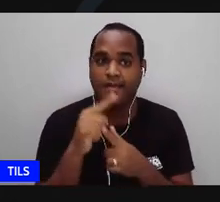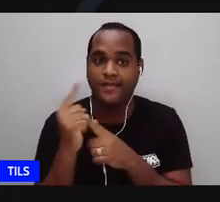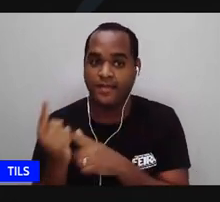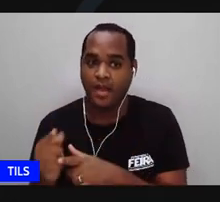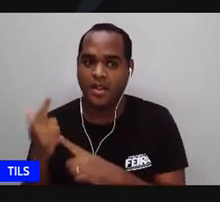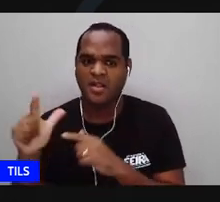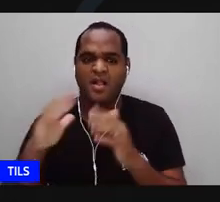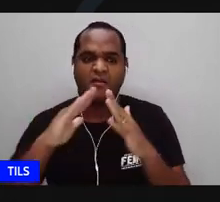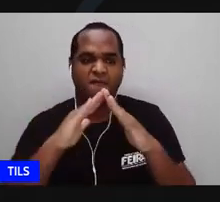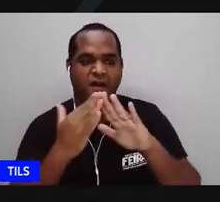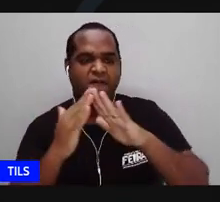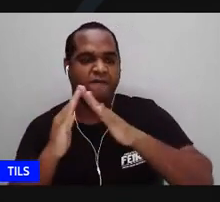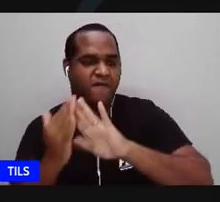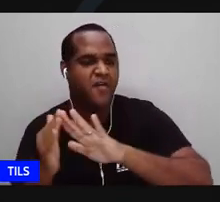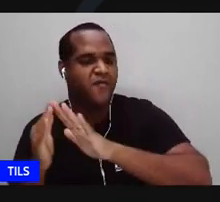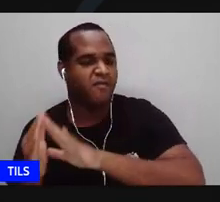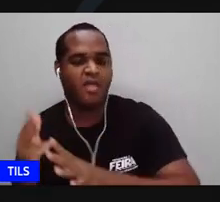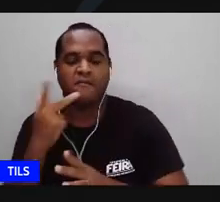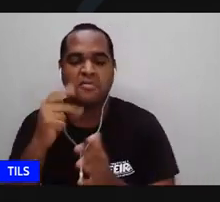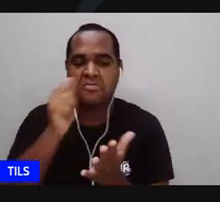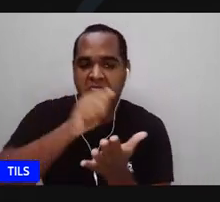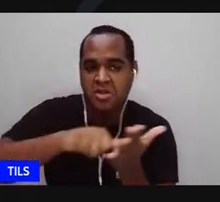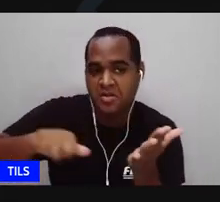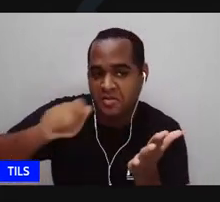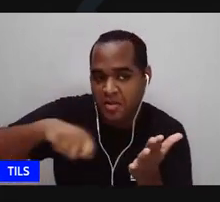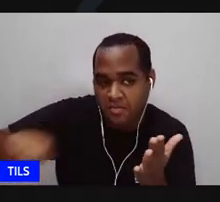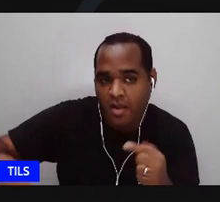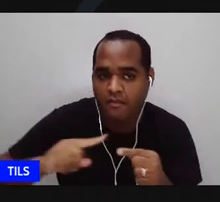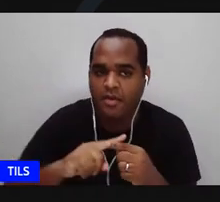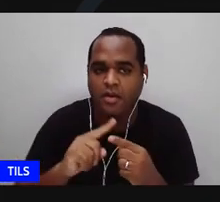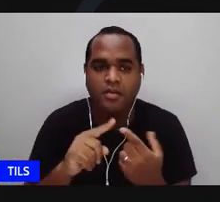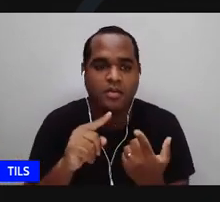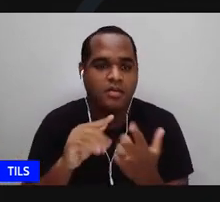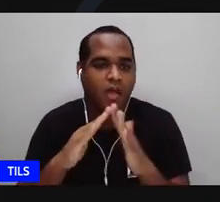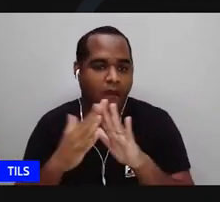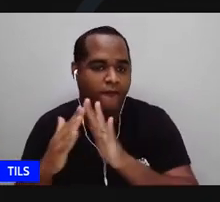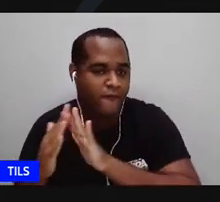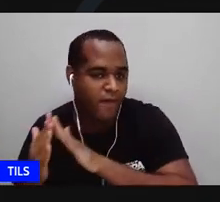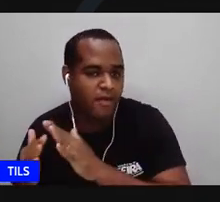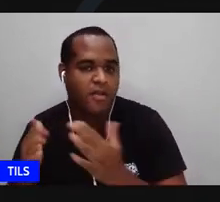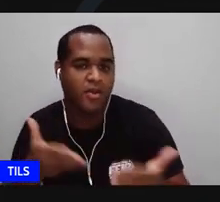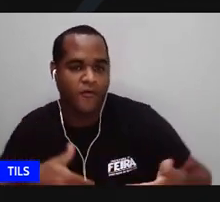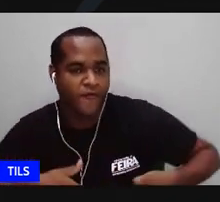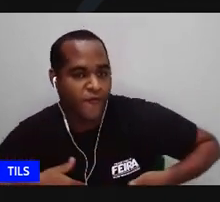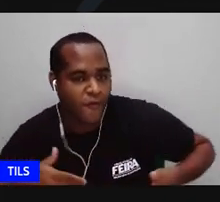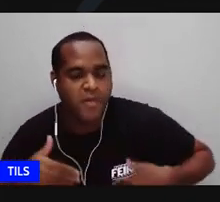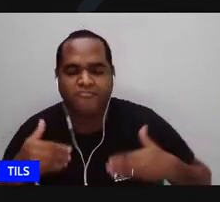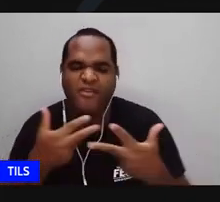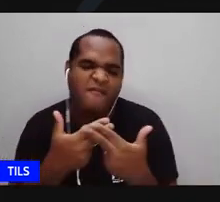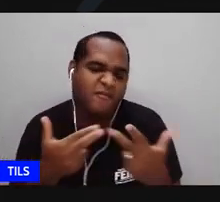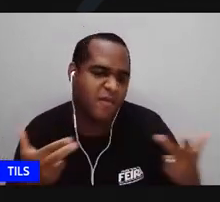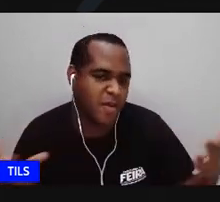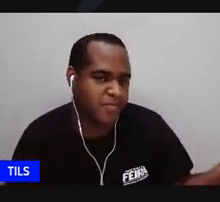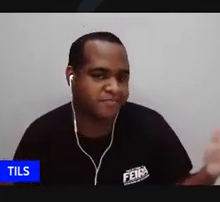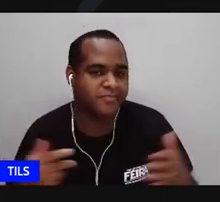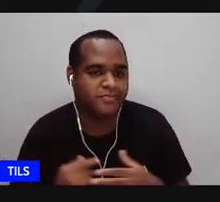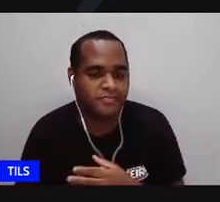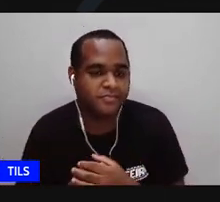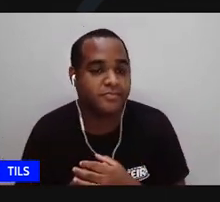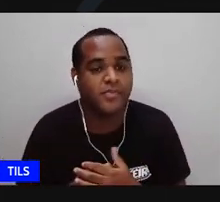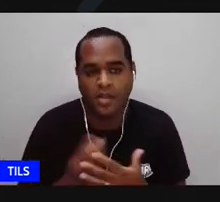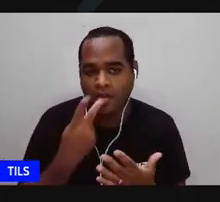favelada que escreveu o grande diário da pobreza então ela também